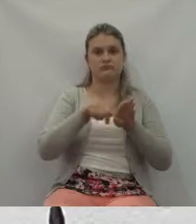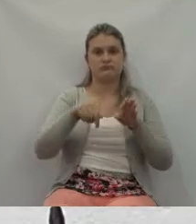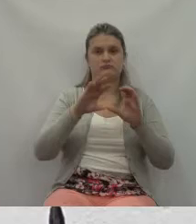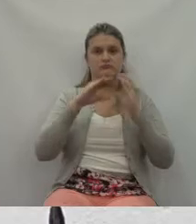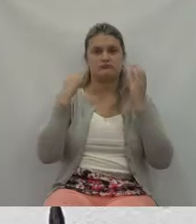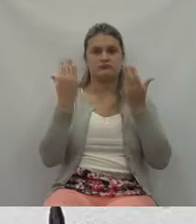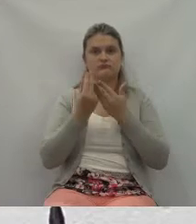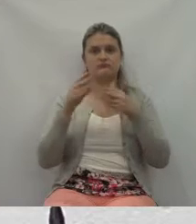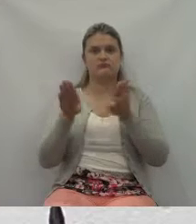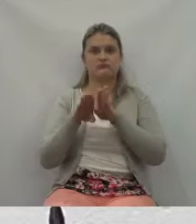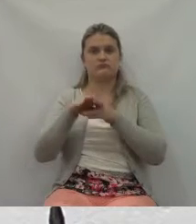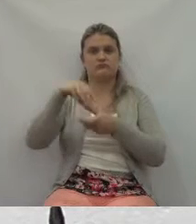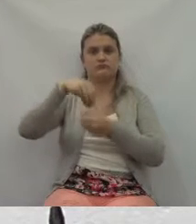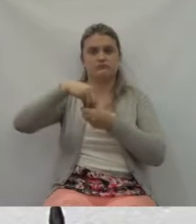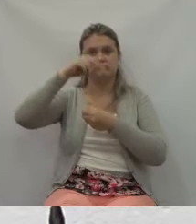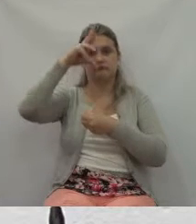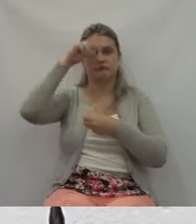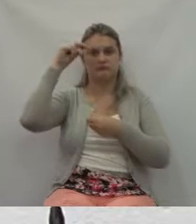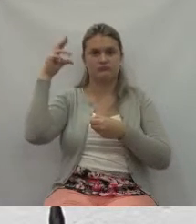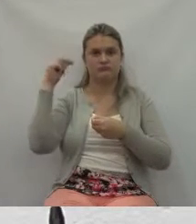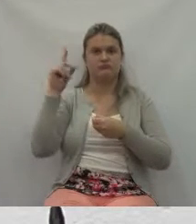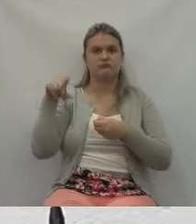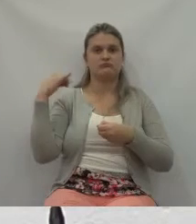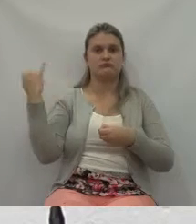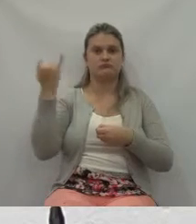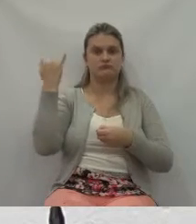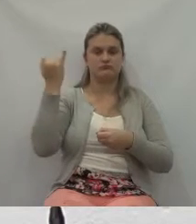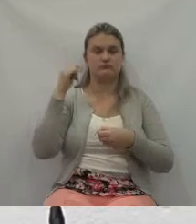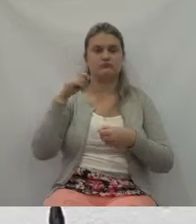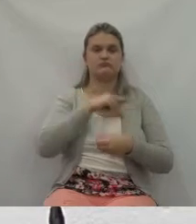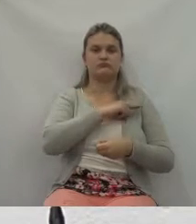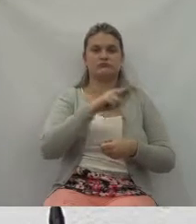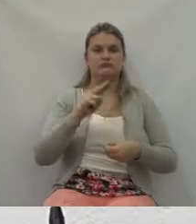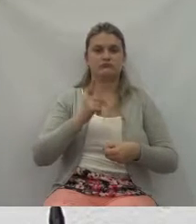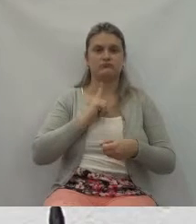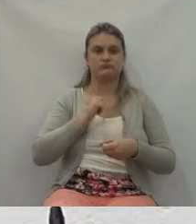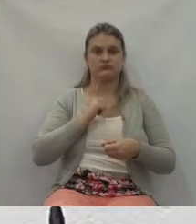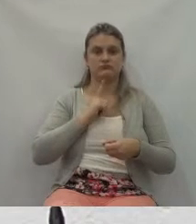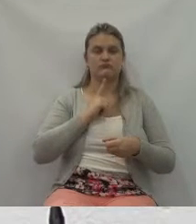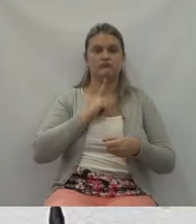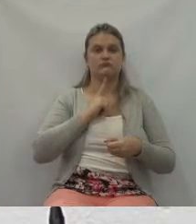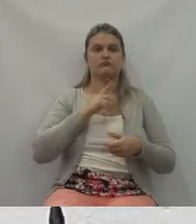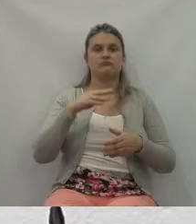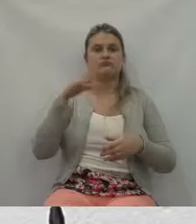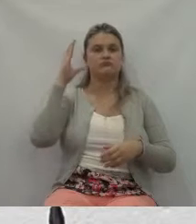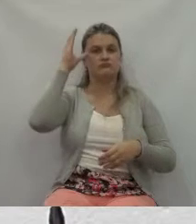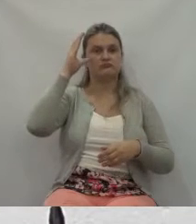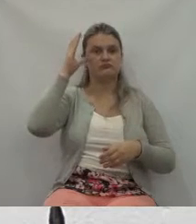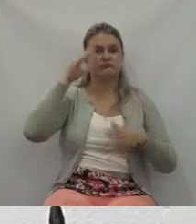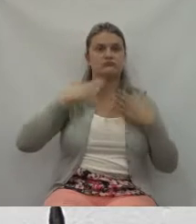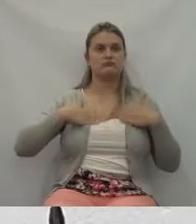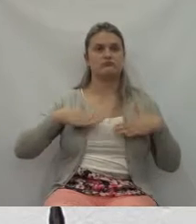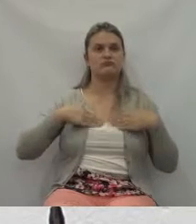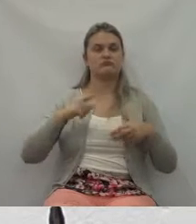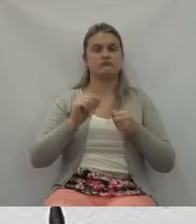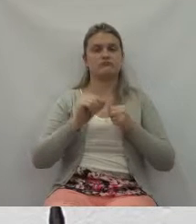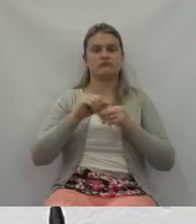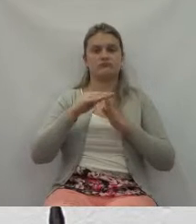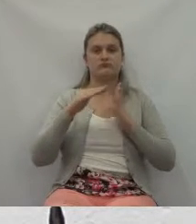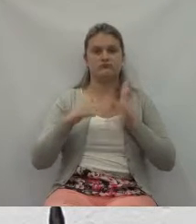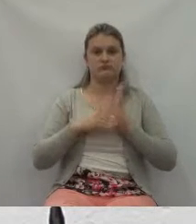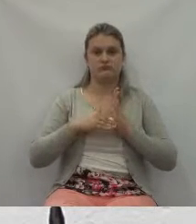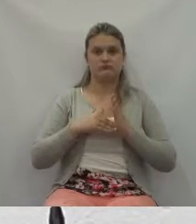É isso que é importante, nós termos a missão, a consciência tranquila de que estamos fazendo a nossa parte. Parabéns e